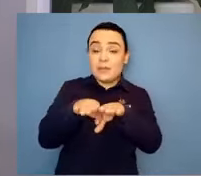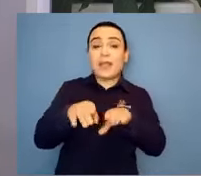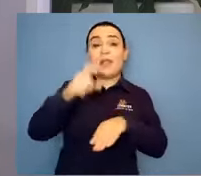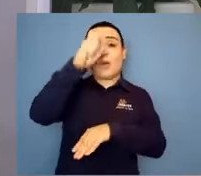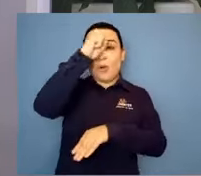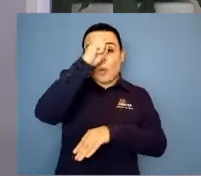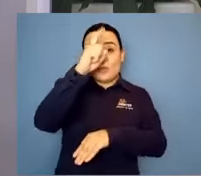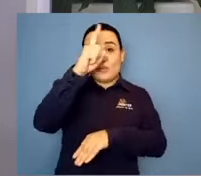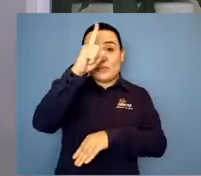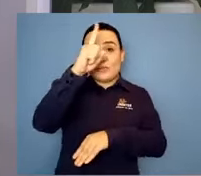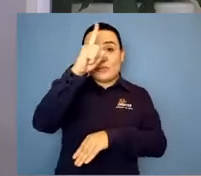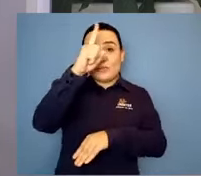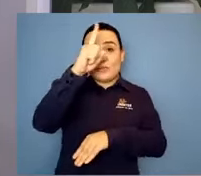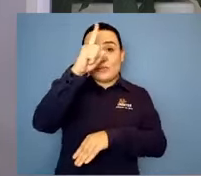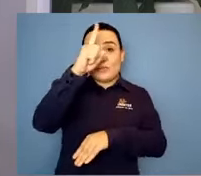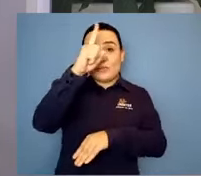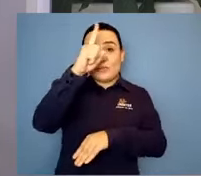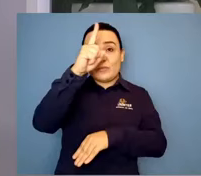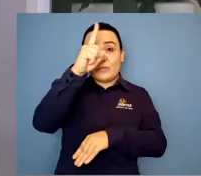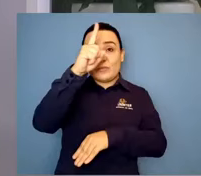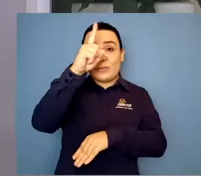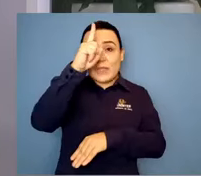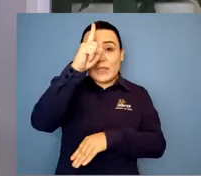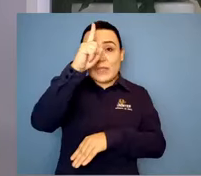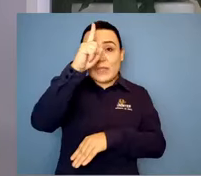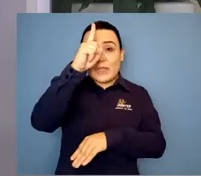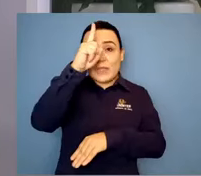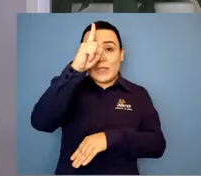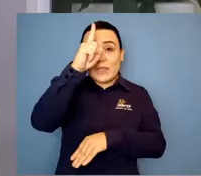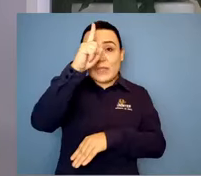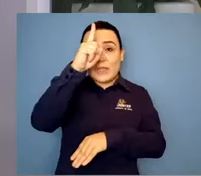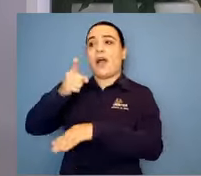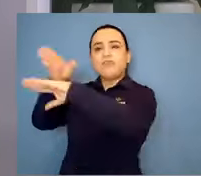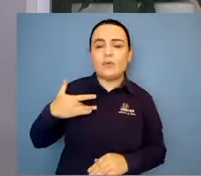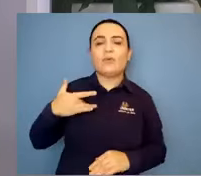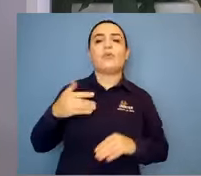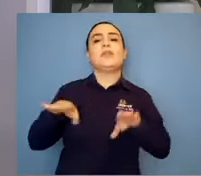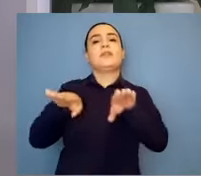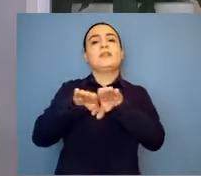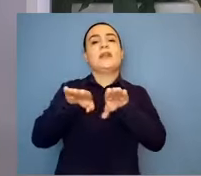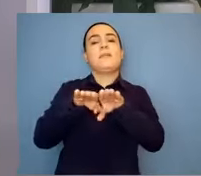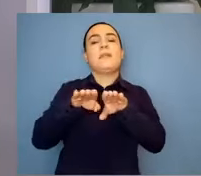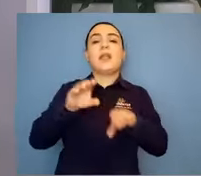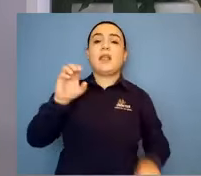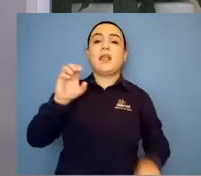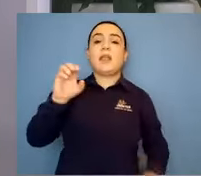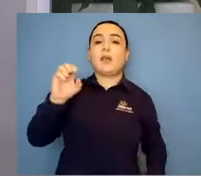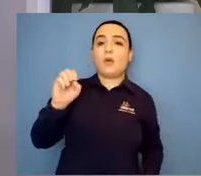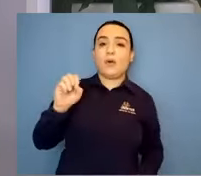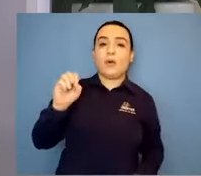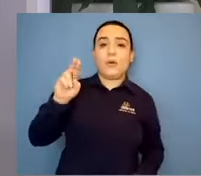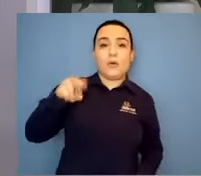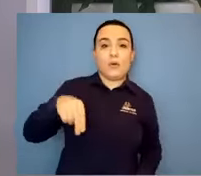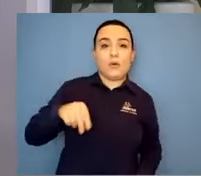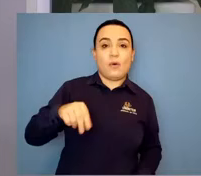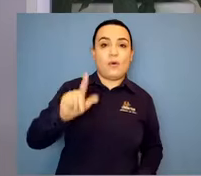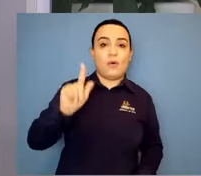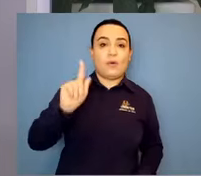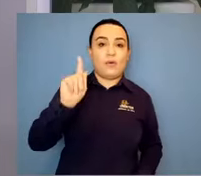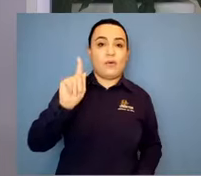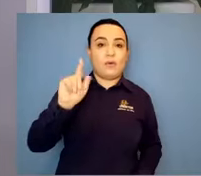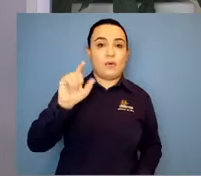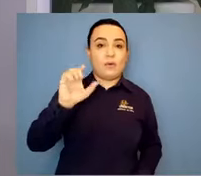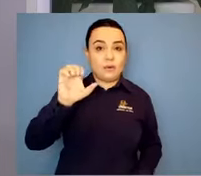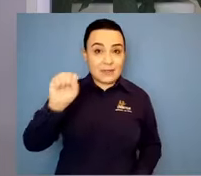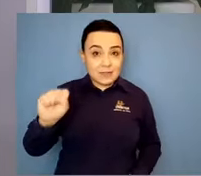saúde, das ONGs, das instituições que trabalham nesse sentido do atendimento